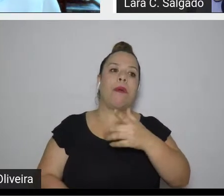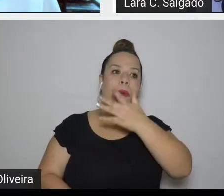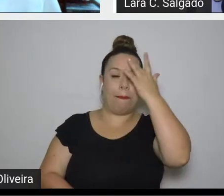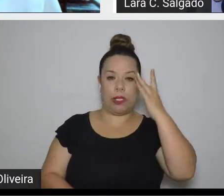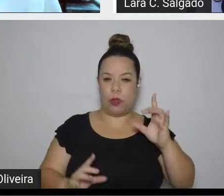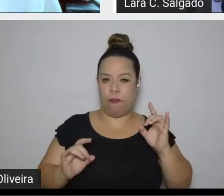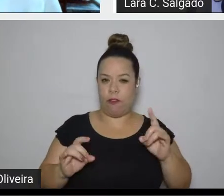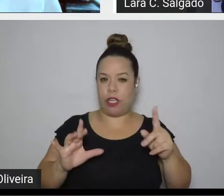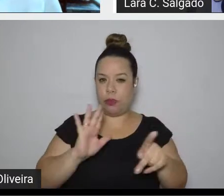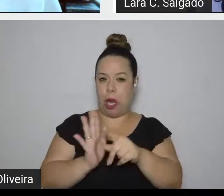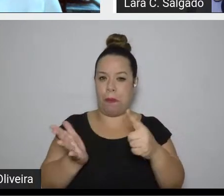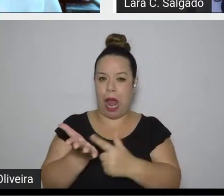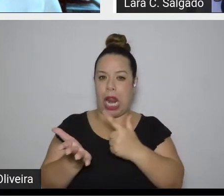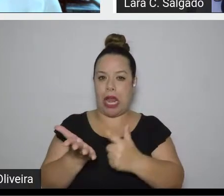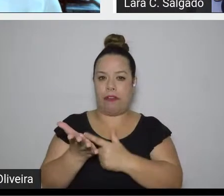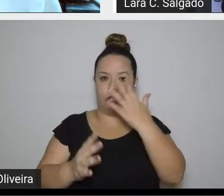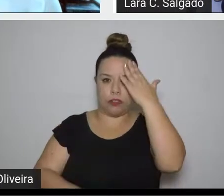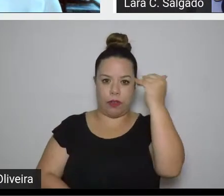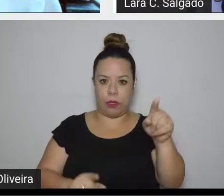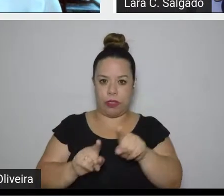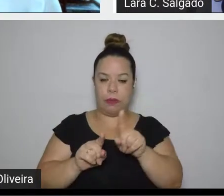a belga